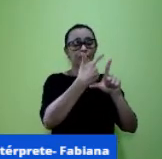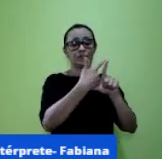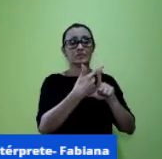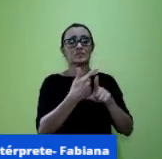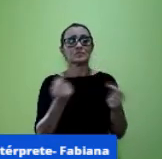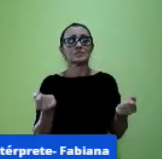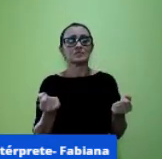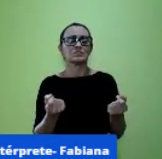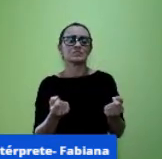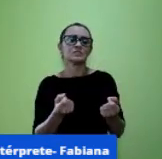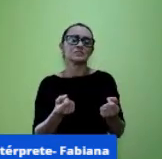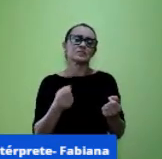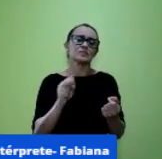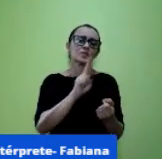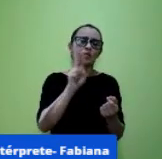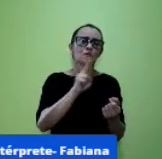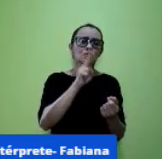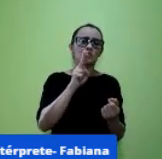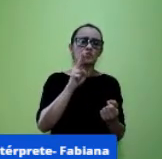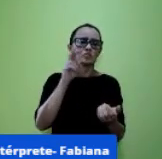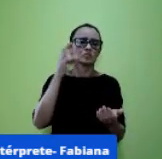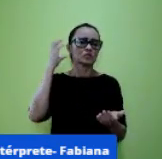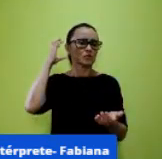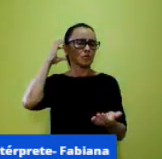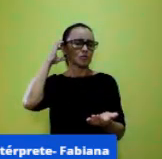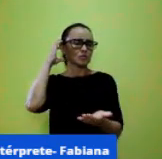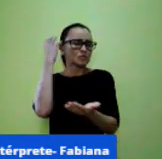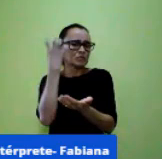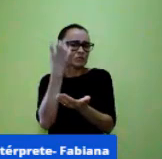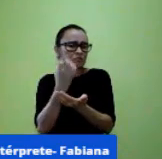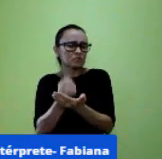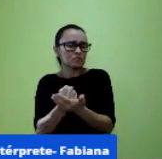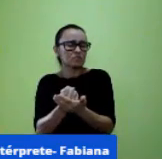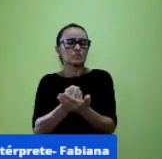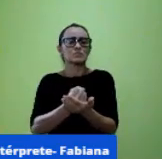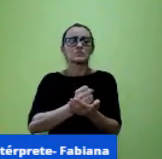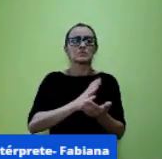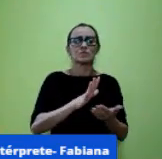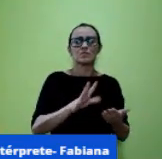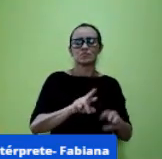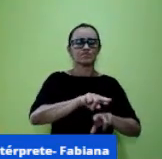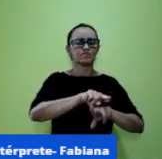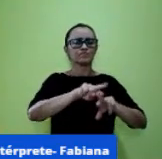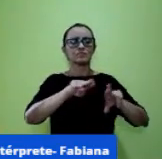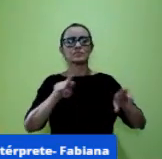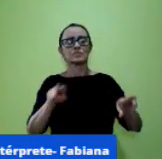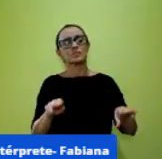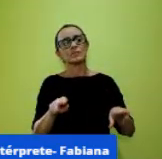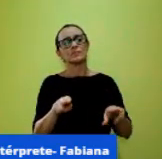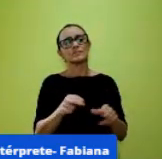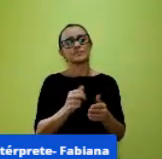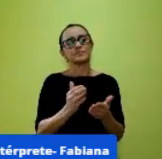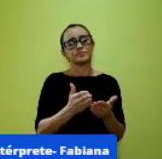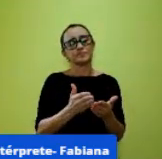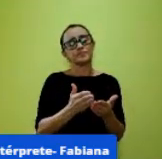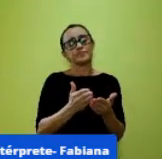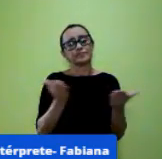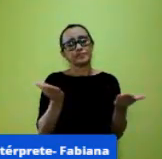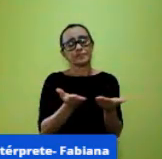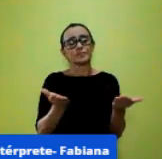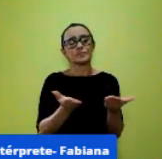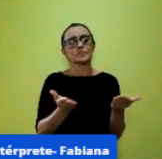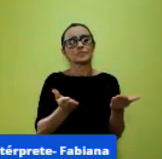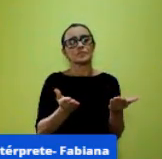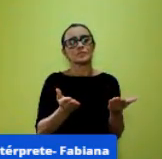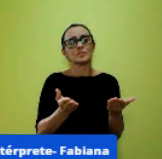podcasts e de vídeos para o processo de ensino e aprendizagem nesse momento de pandemia